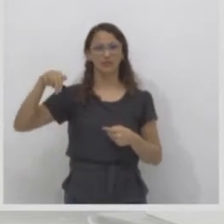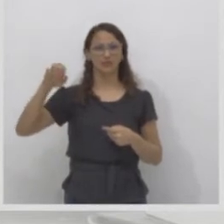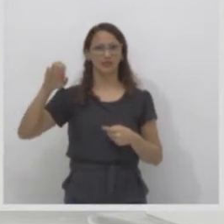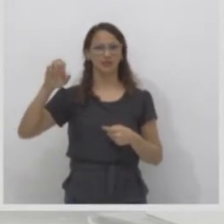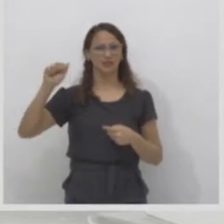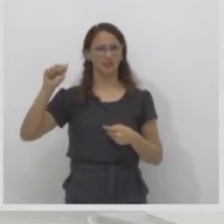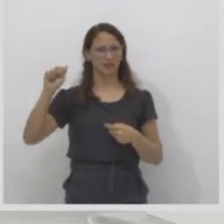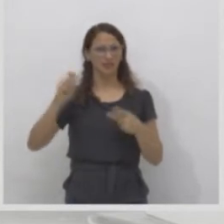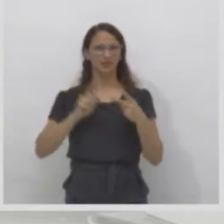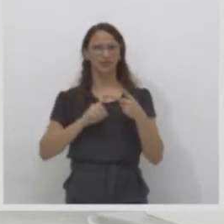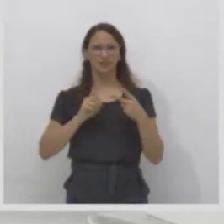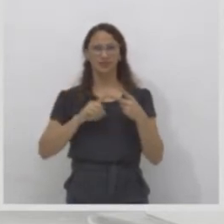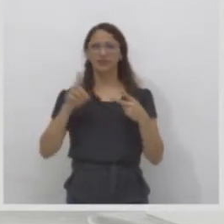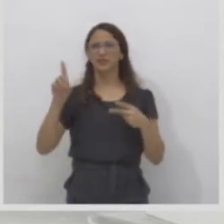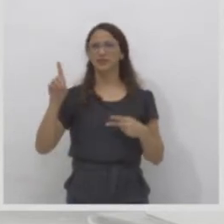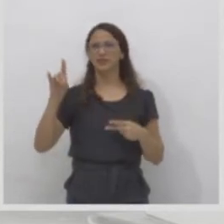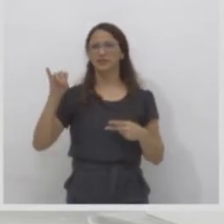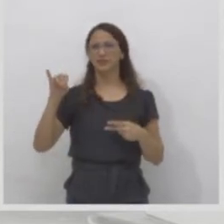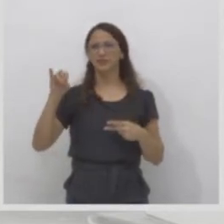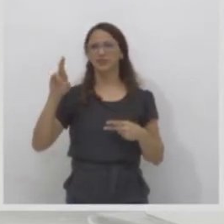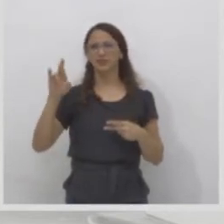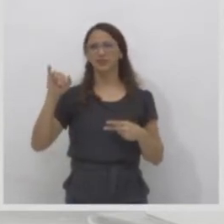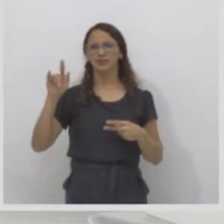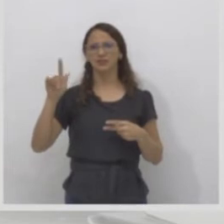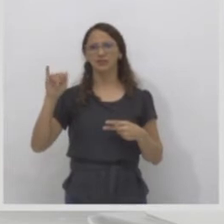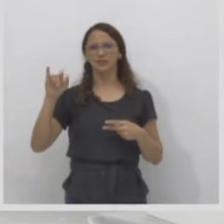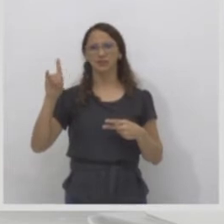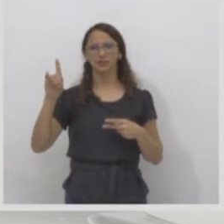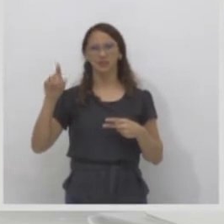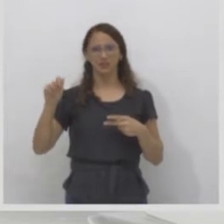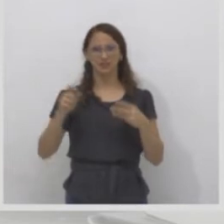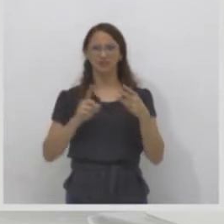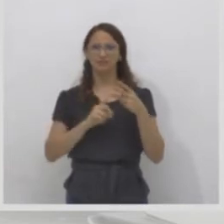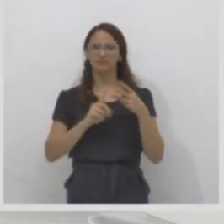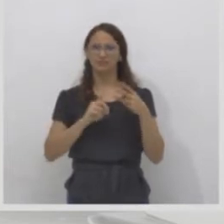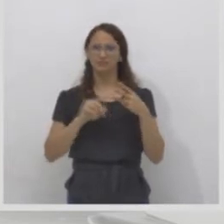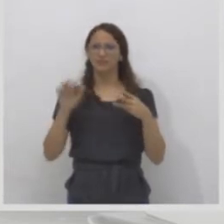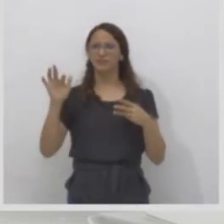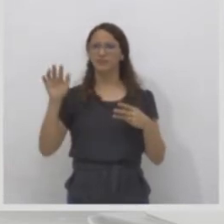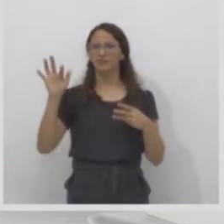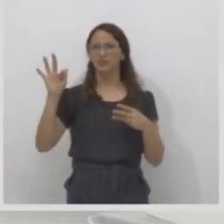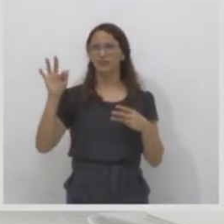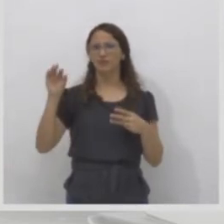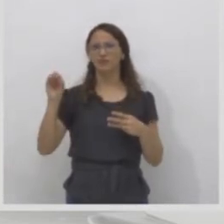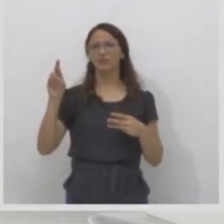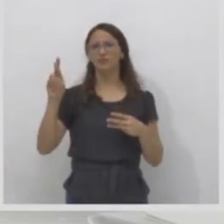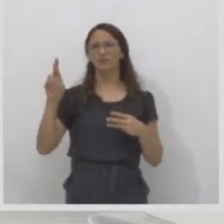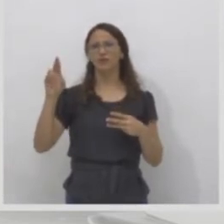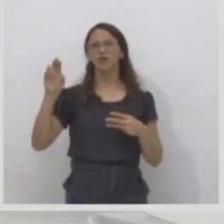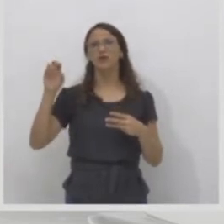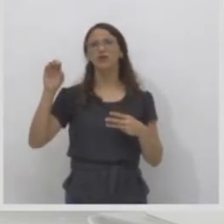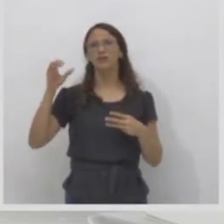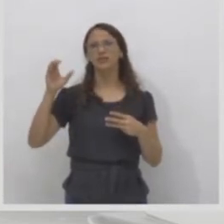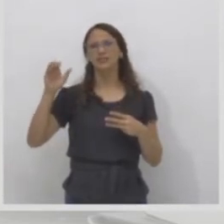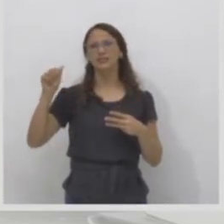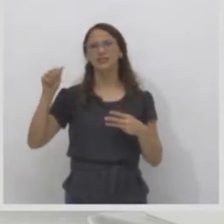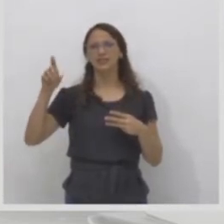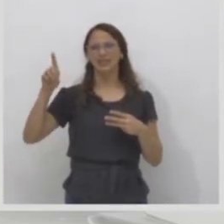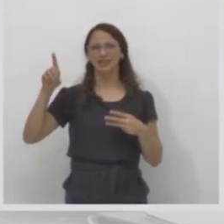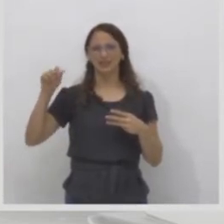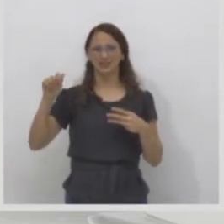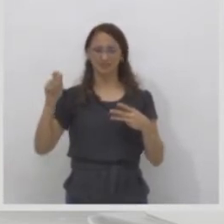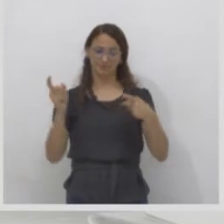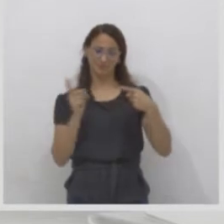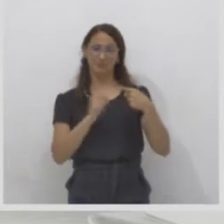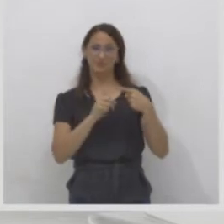Vamos explicar cada uma delas? Migração espontânea. Eu quero